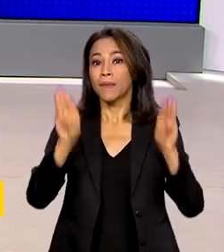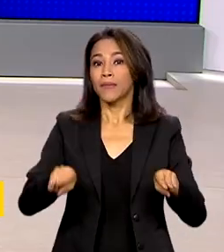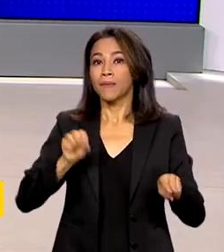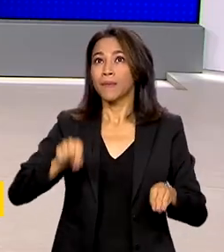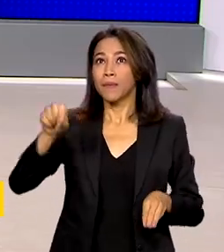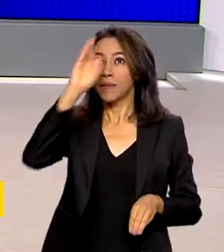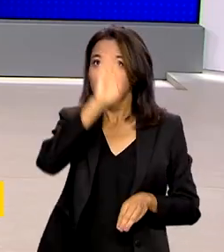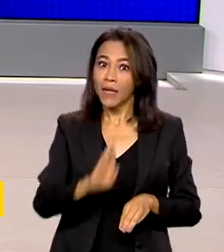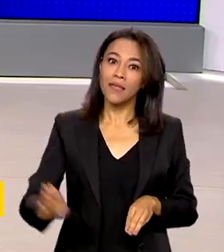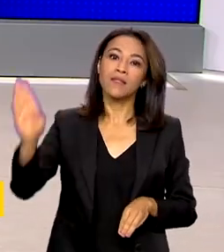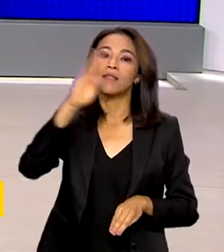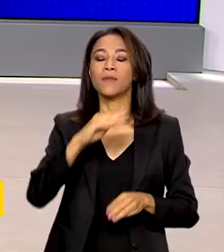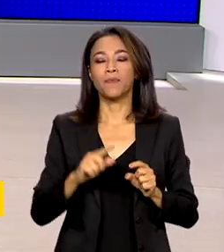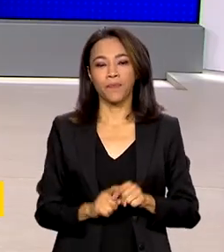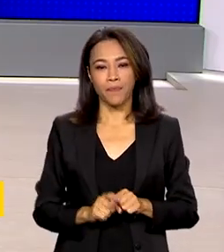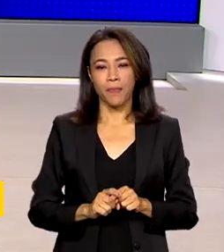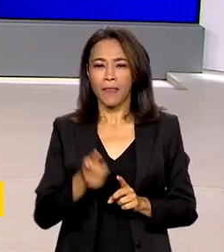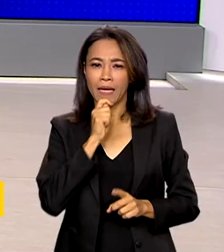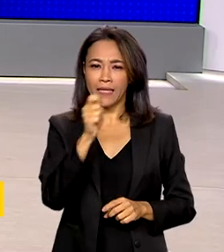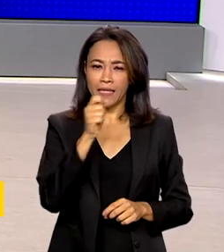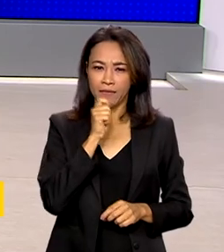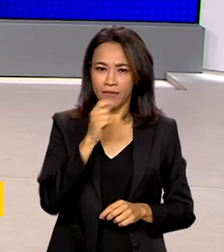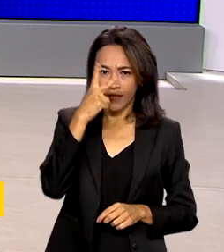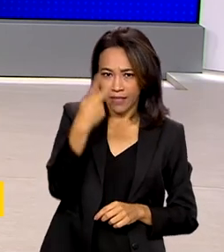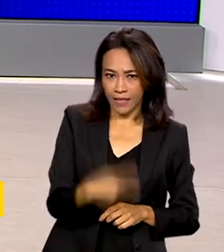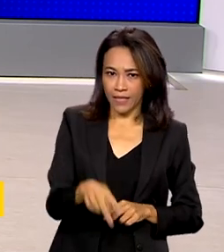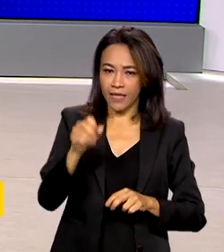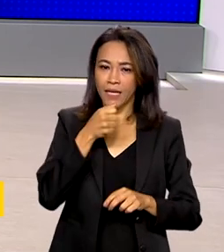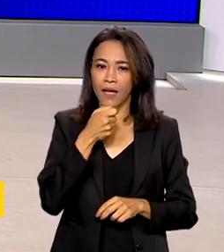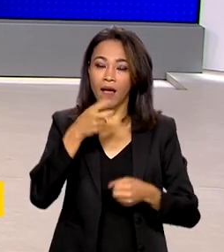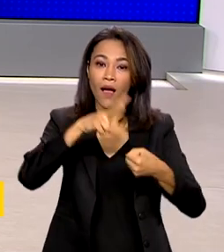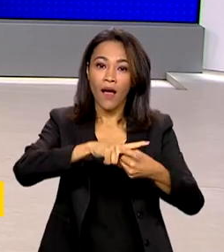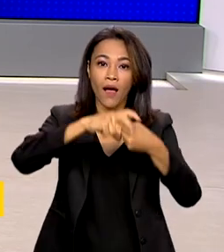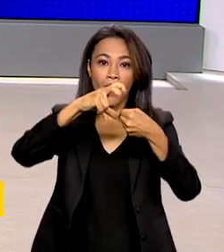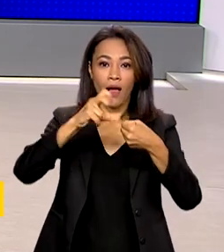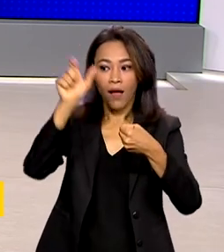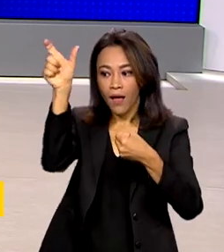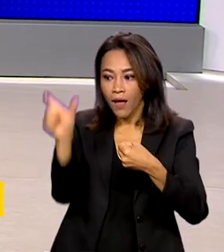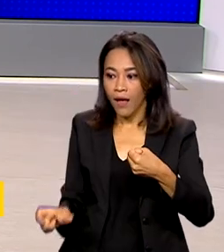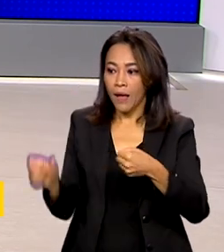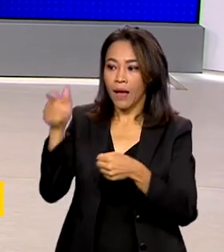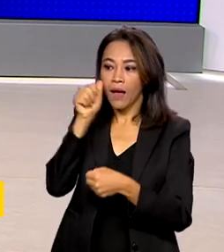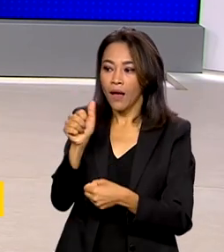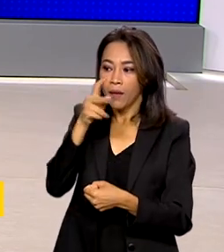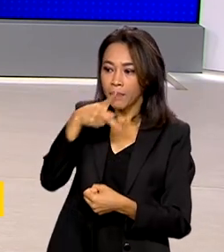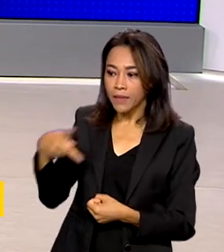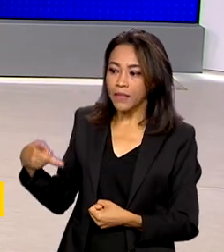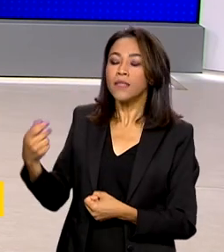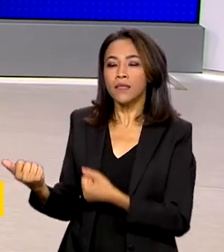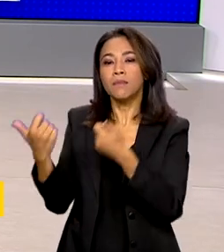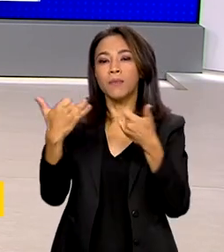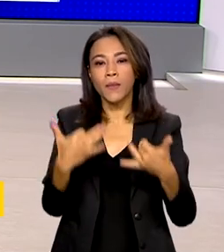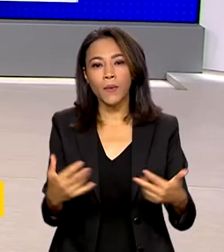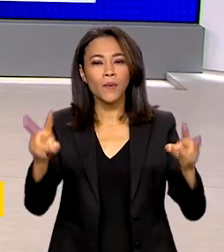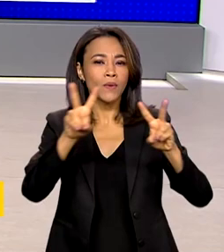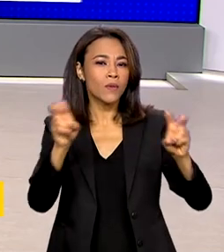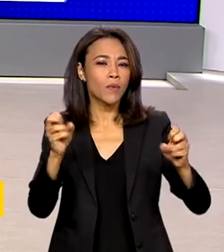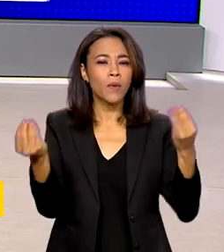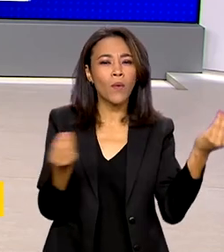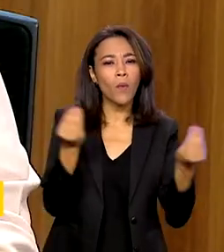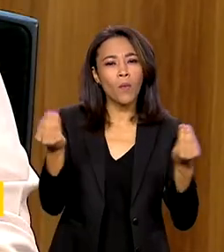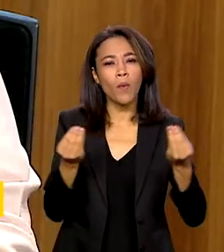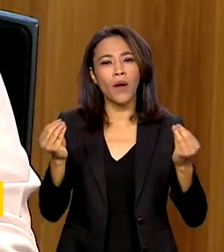Em entrevista ao programa A Voz do Brasil, a presidenta do Instituto Brasileiro de Museus falou sobre a programação.